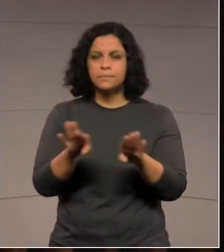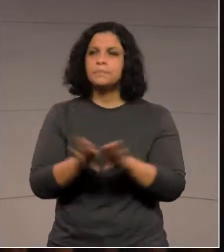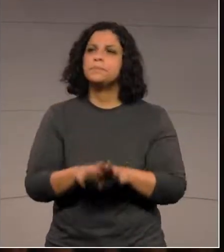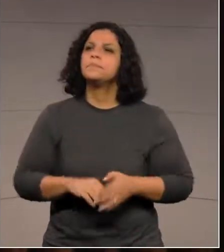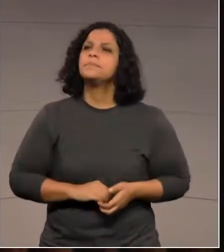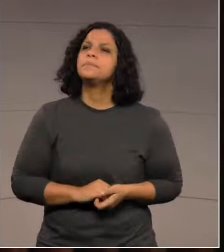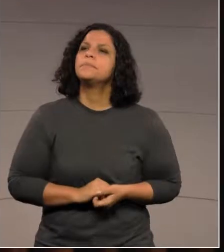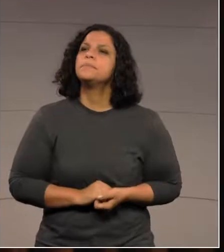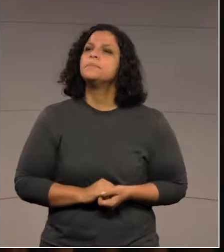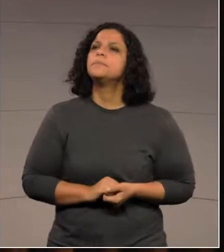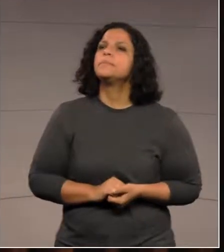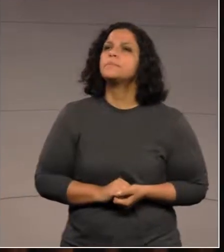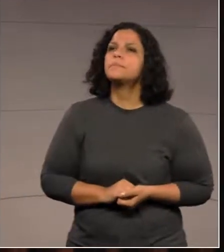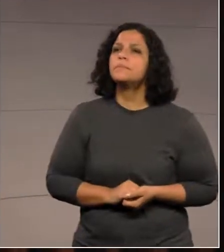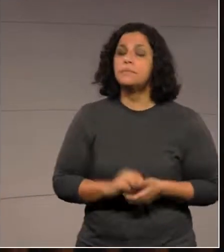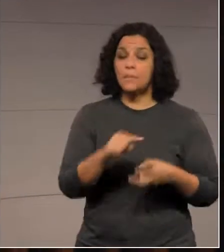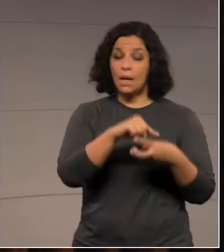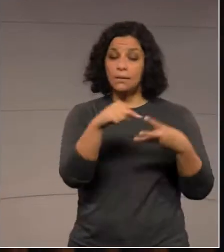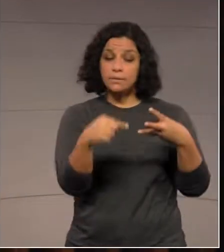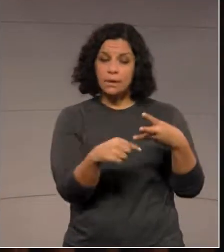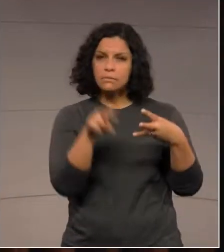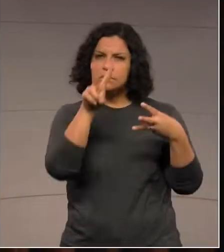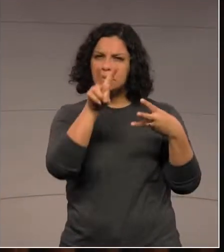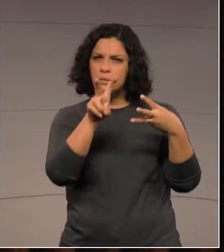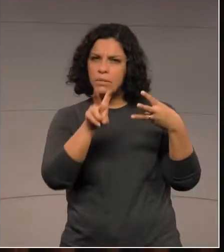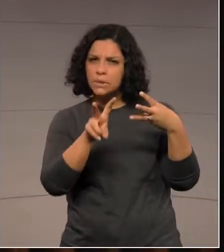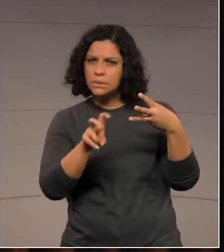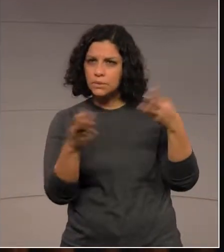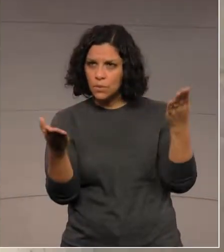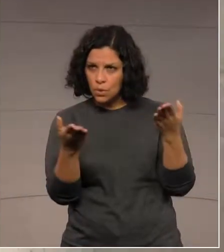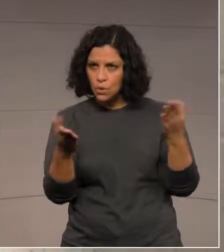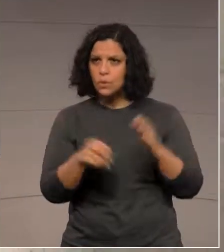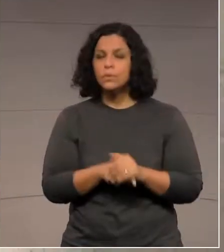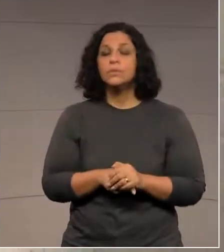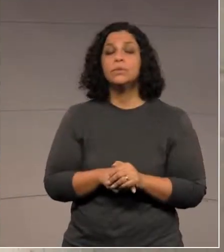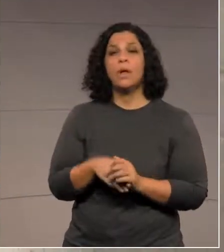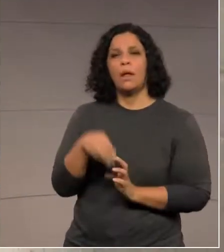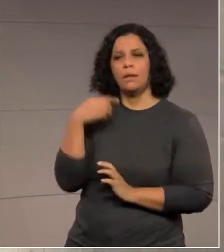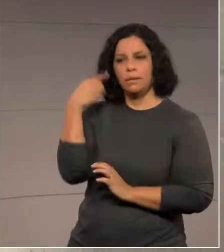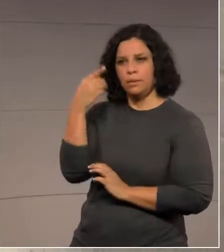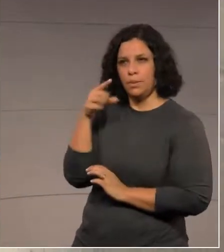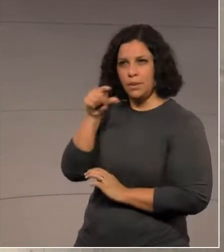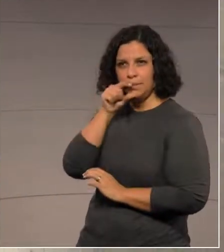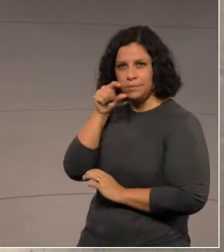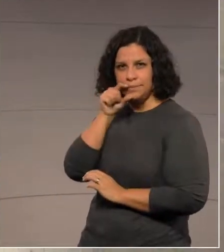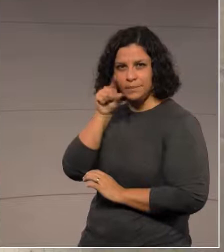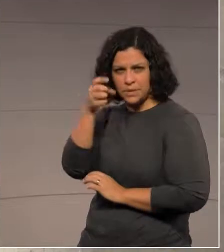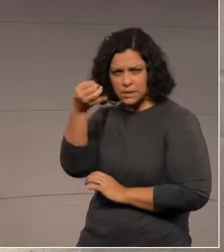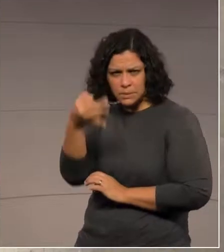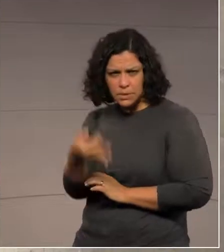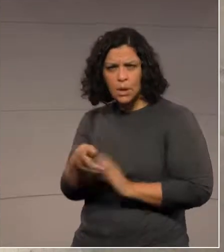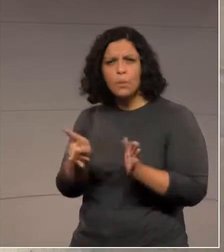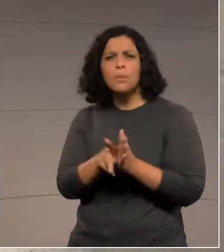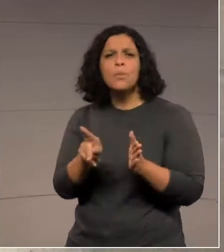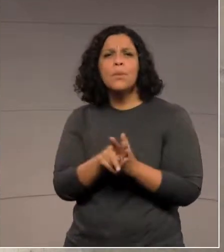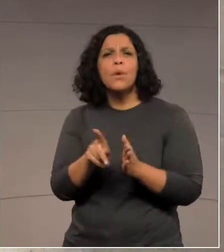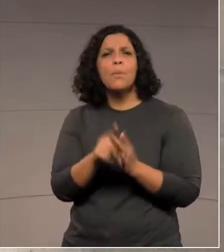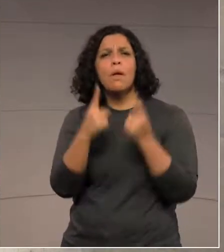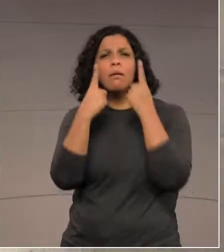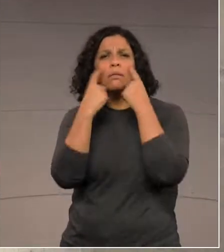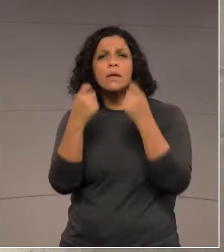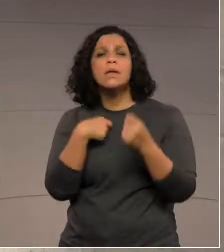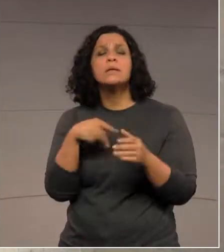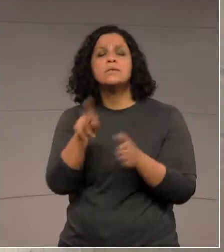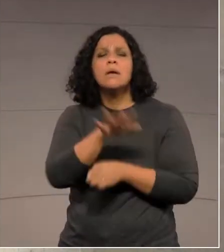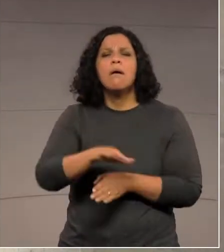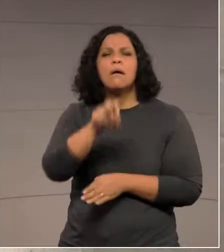aqui hoje, a iniciar dois deles, deputado Boca Aberta, de interesse direto e imediato do